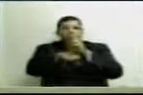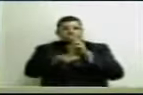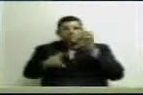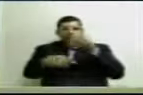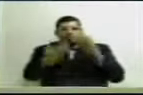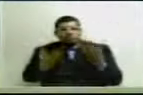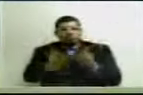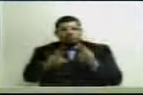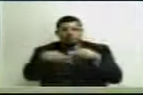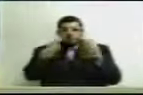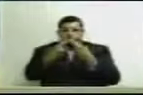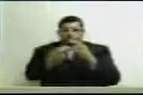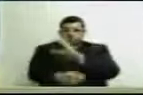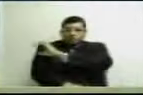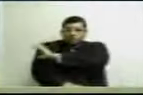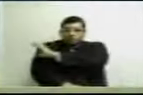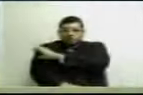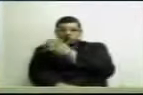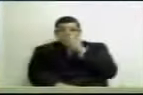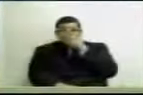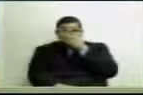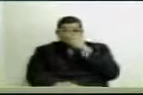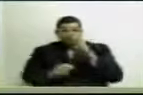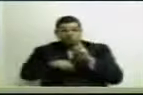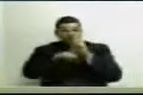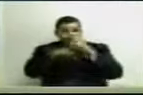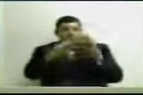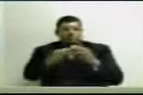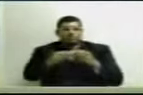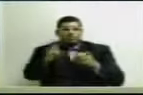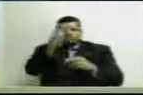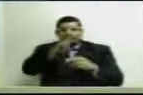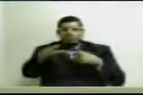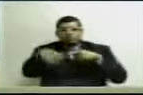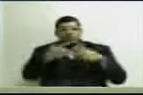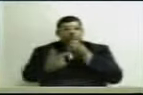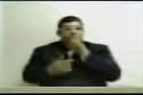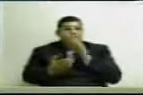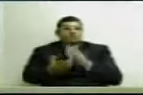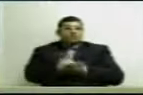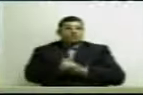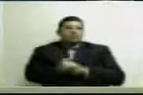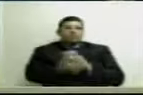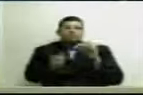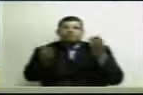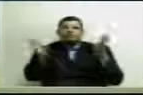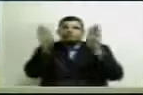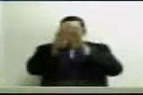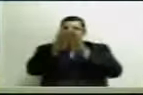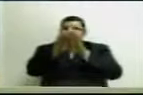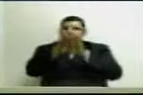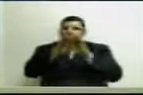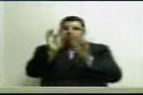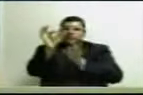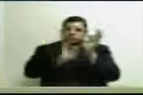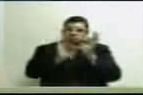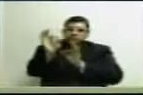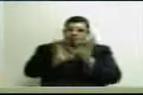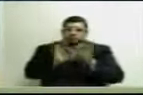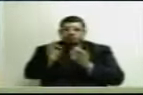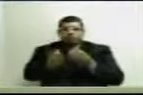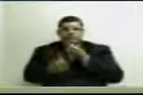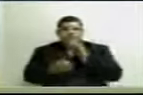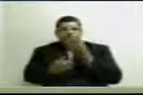atacadistas, reunimos a comissão com os representantes dos varejistas, fechamos uma proposta,